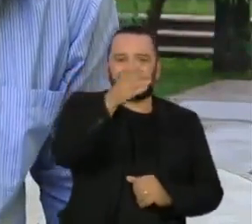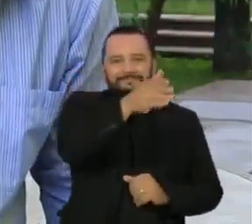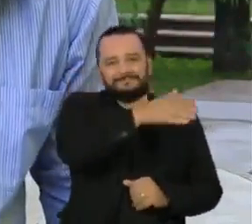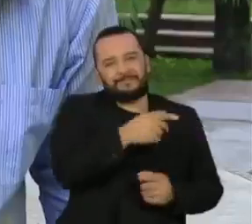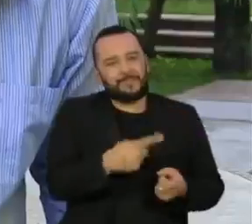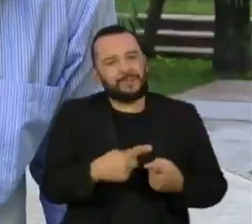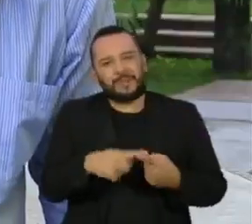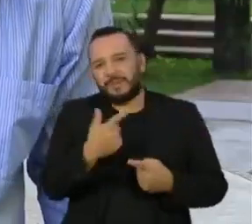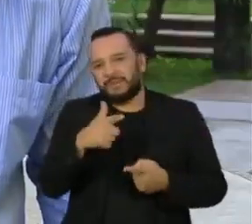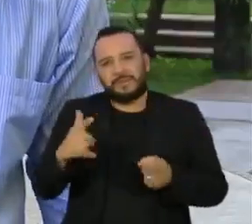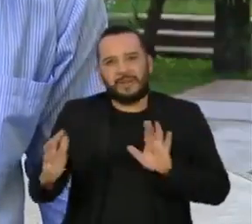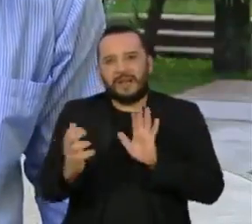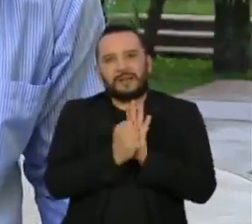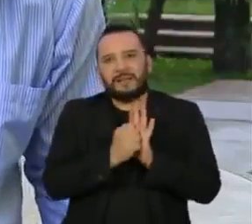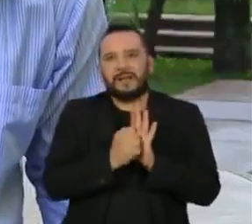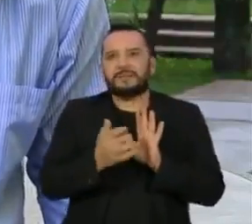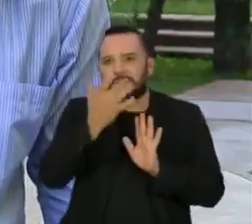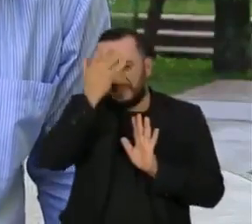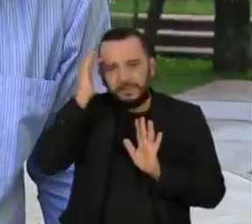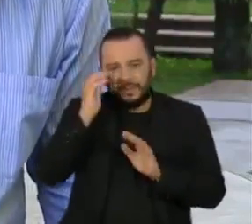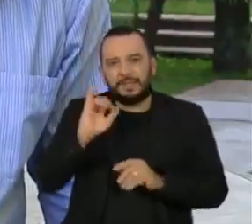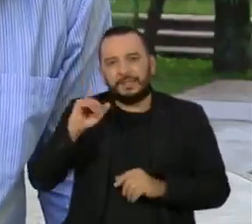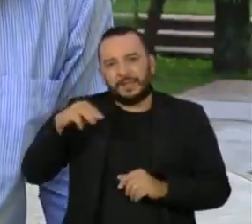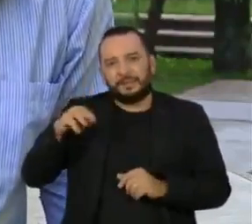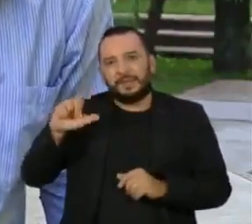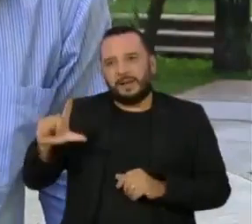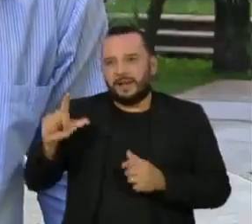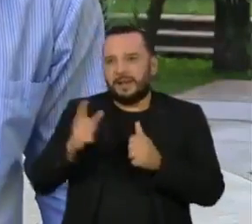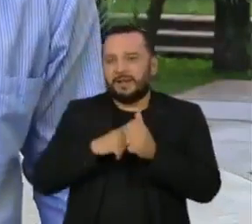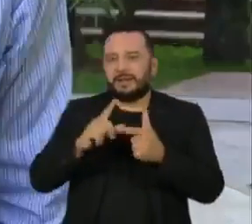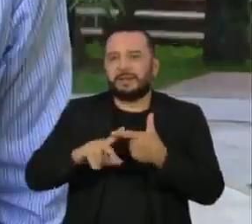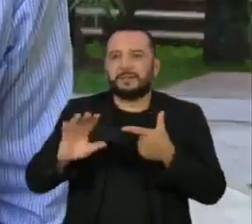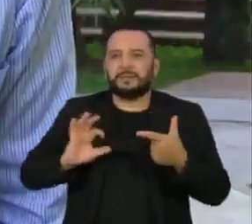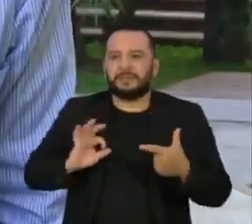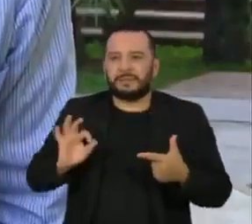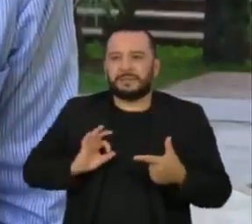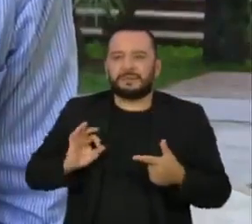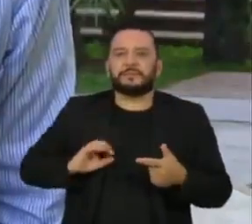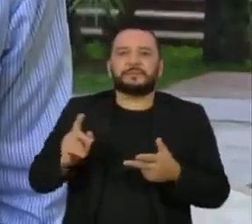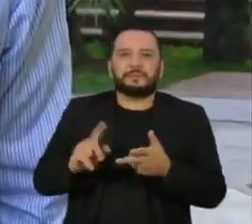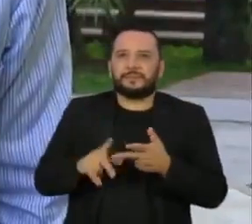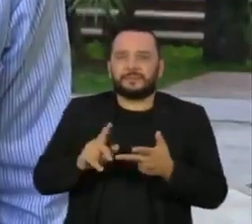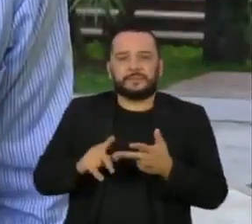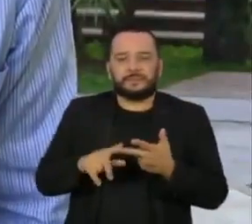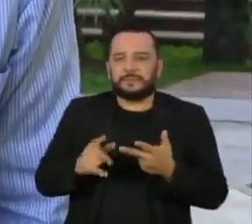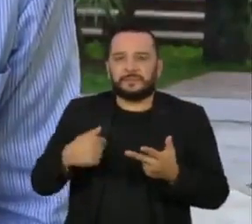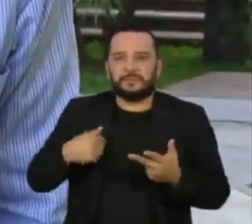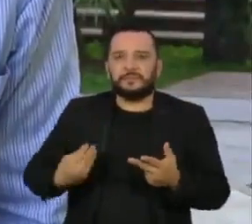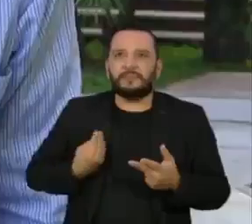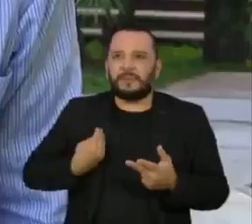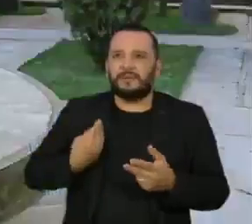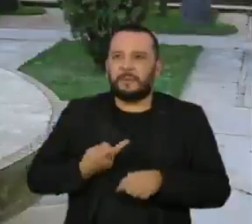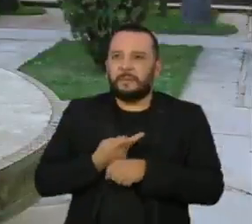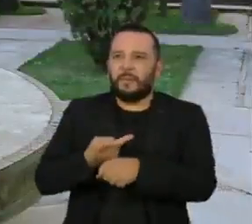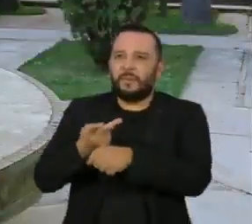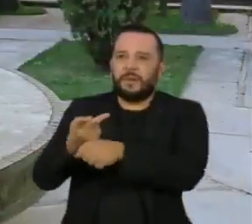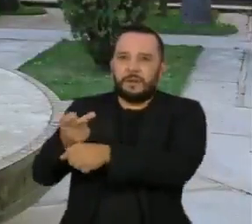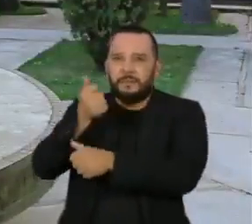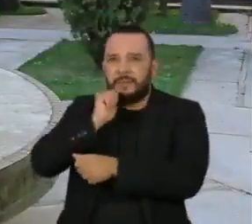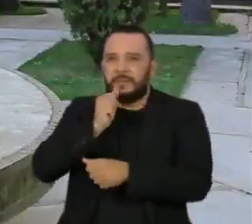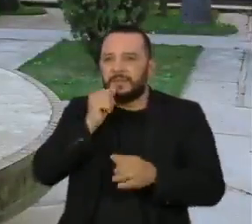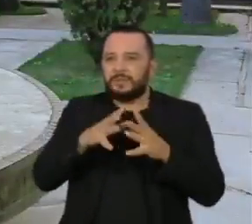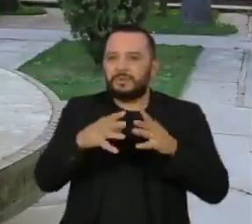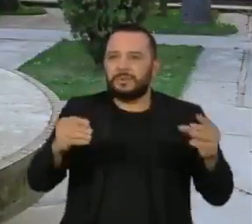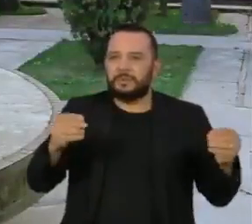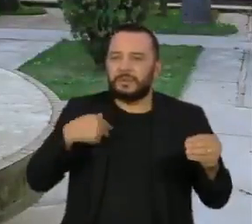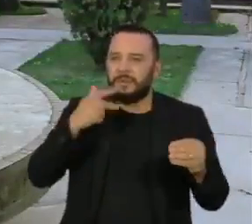cadastro único. Então, é IMLs, é polícia e eu vivo totalmente em busca da minha mãe. Eu chamo de